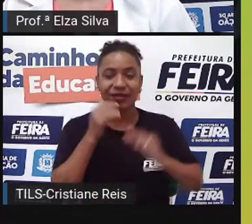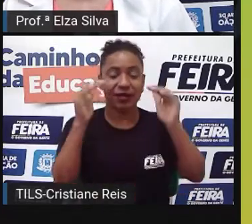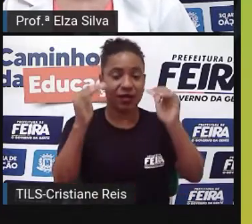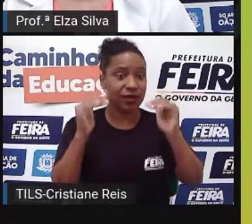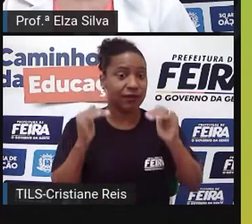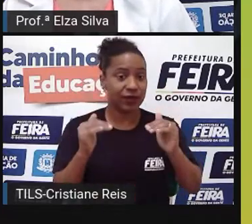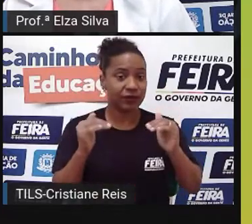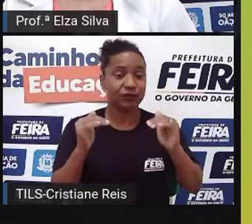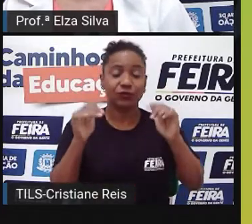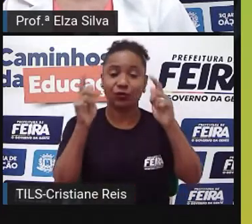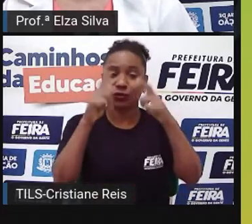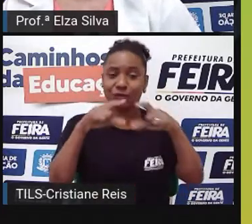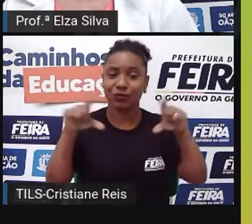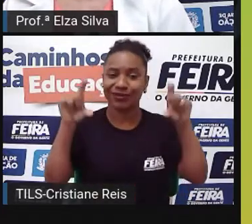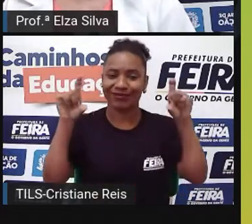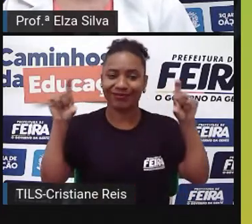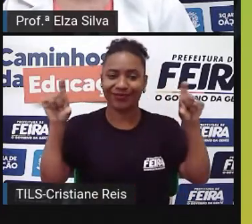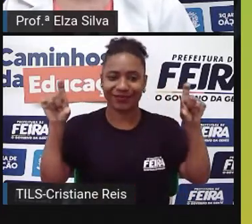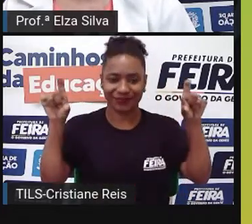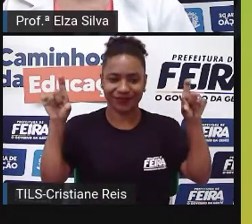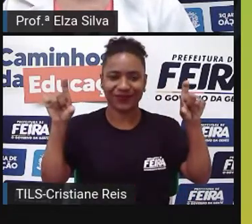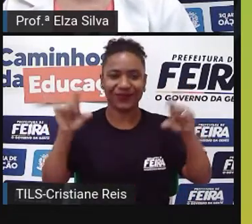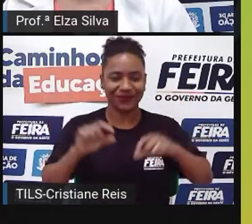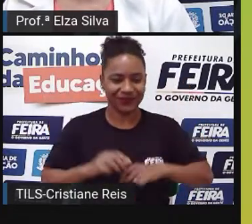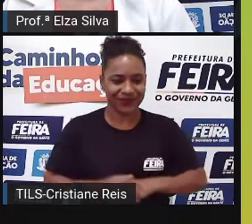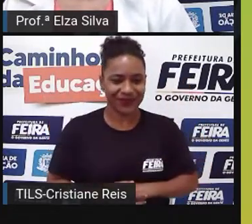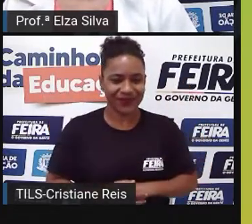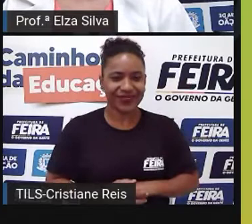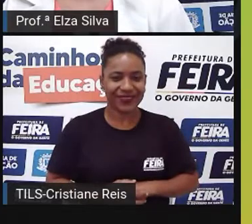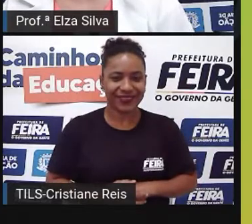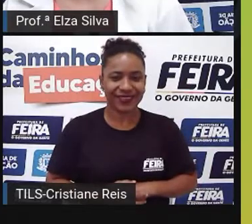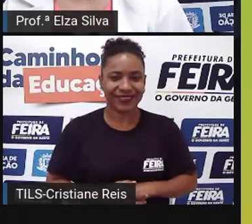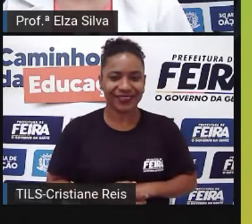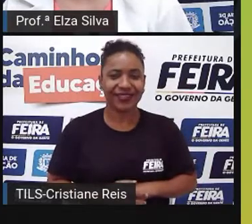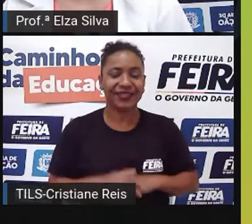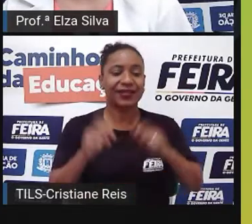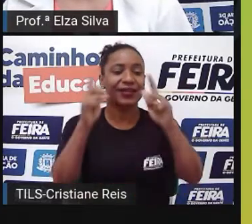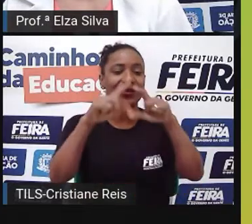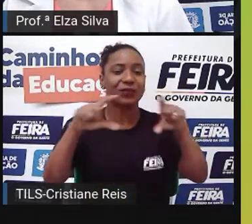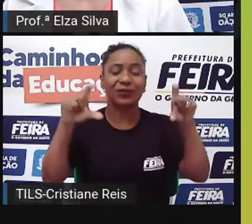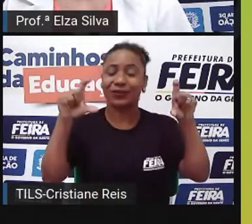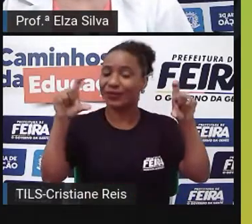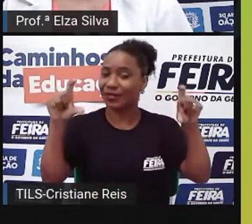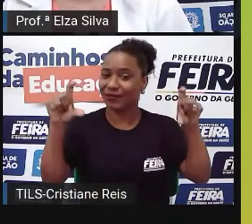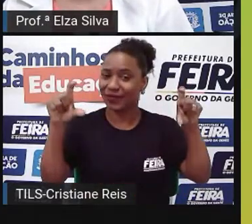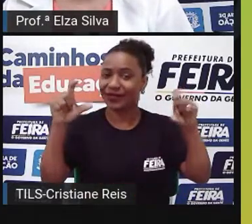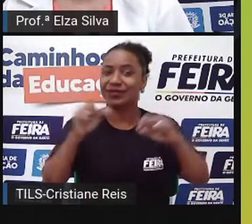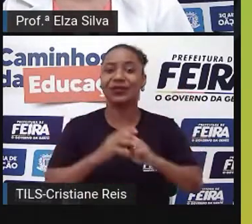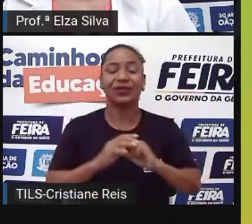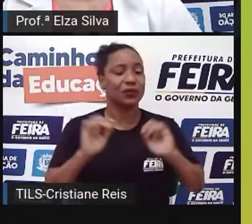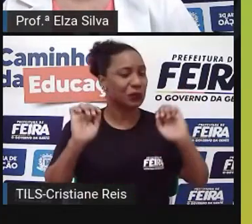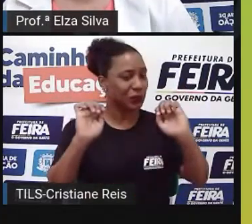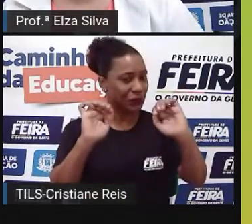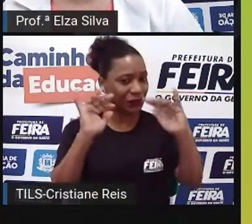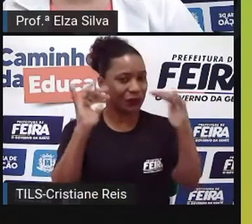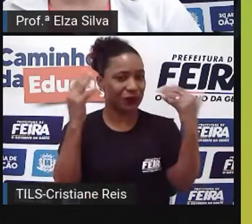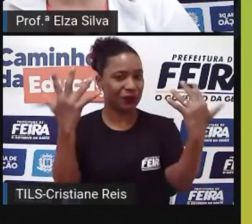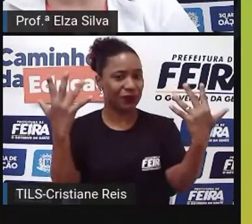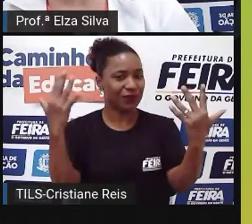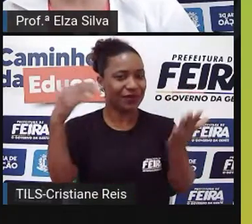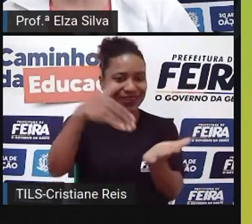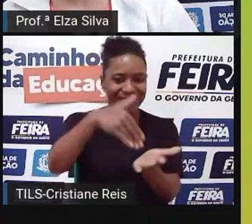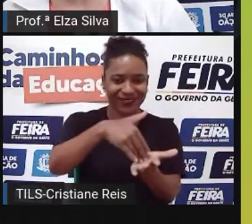cabeçalho, vamos colocar o Thin, o tema de nossa aula de hoje, que é Celebration Review.